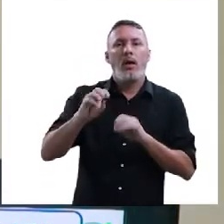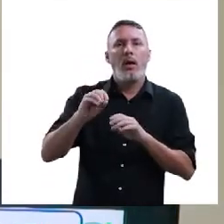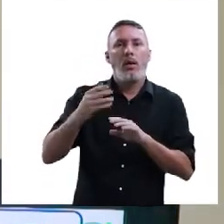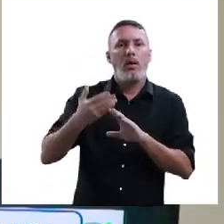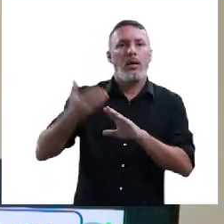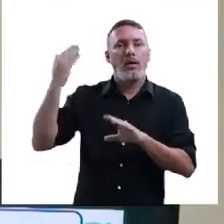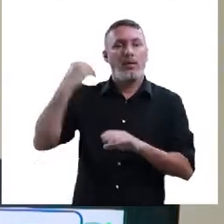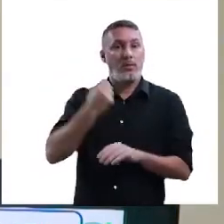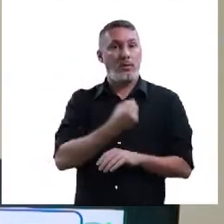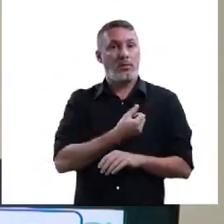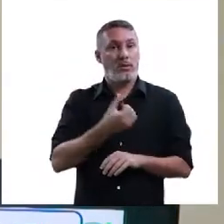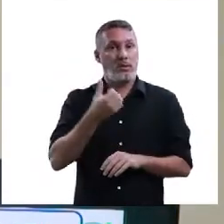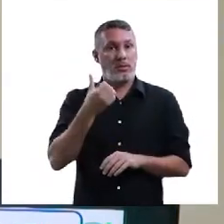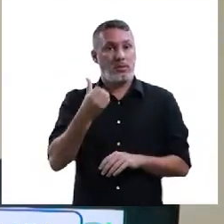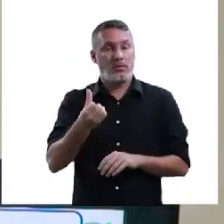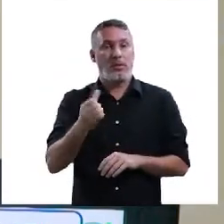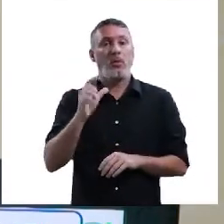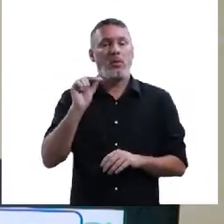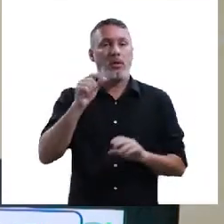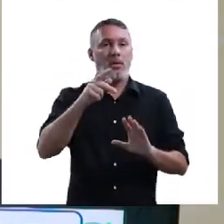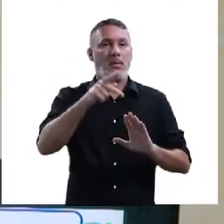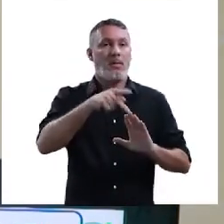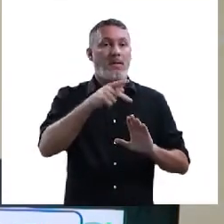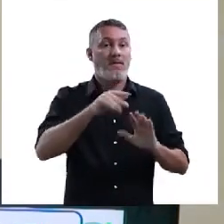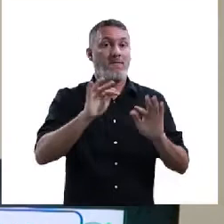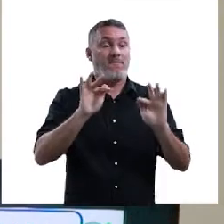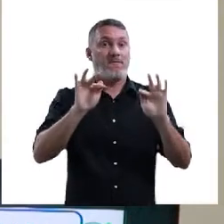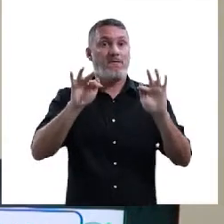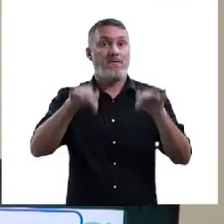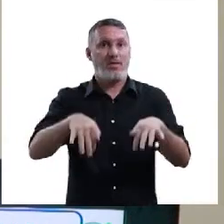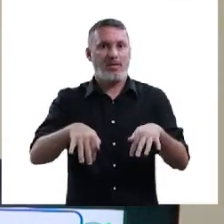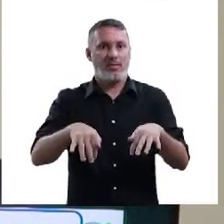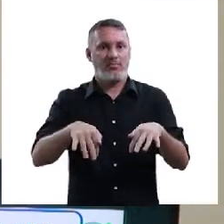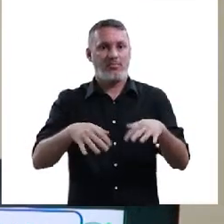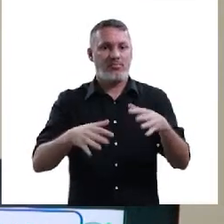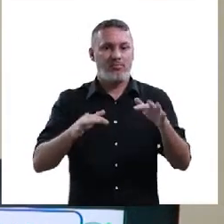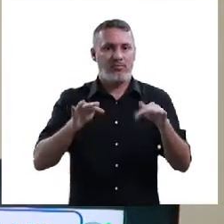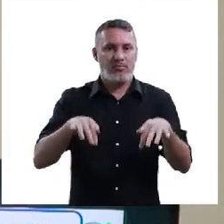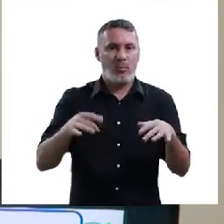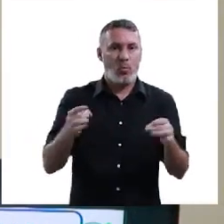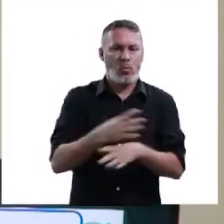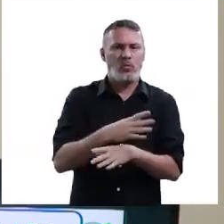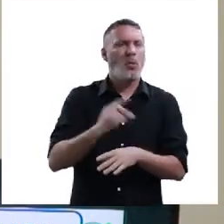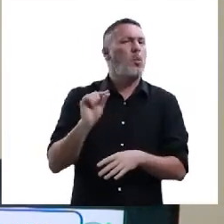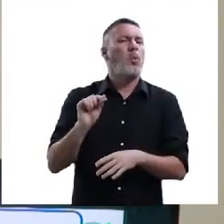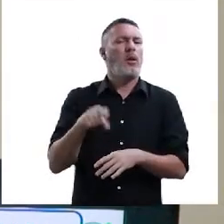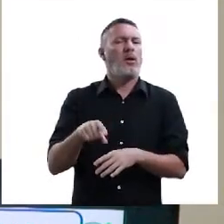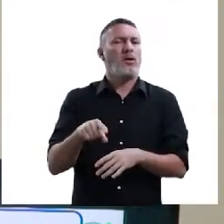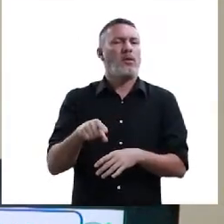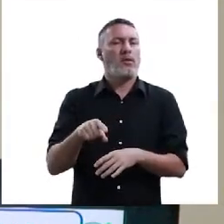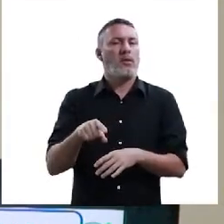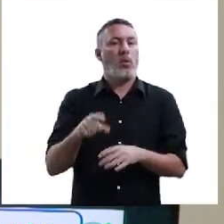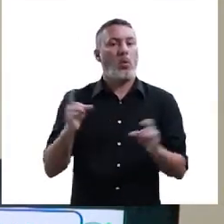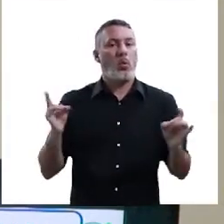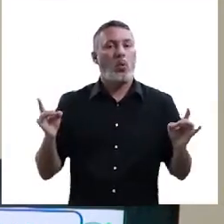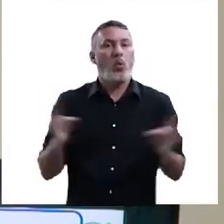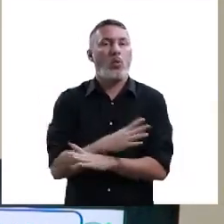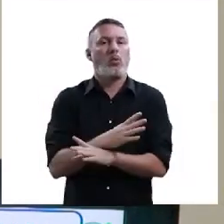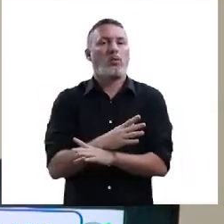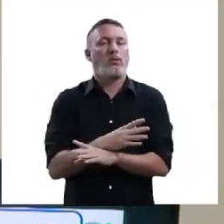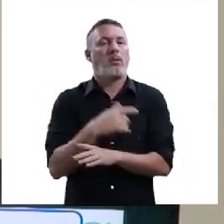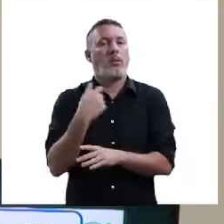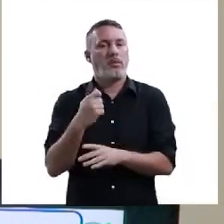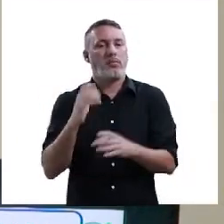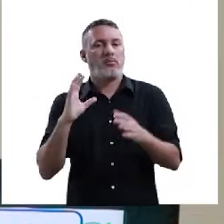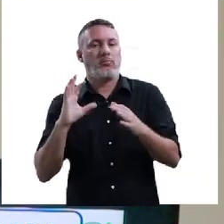trabalhado na nossa aula 6, o parágrafo da conclusão. O o parágrafo da conclusão falava? Que